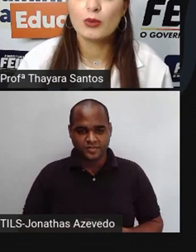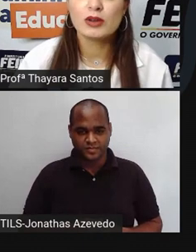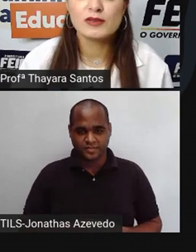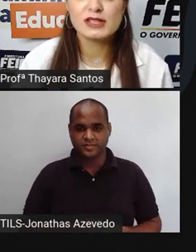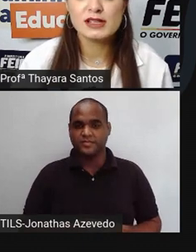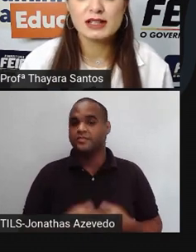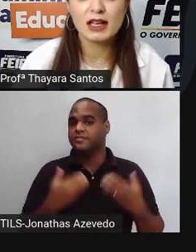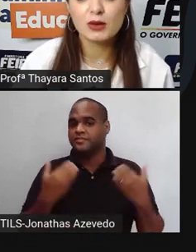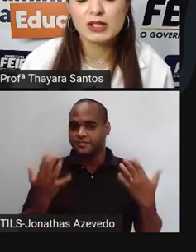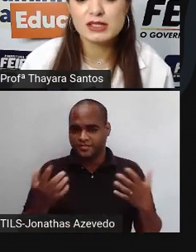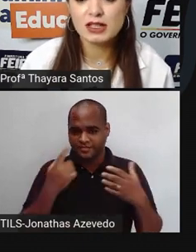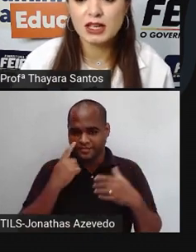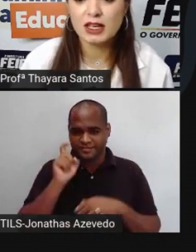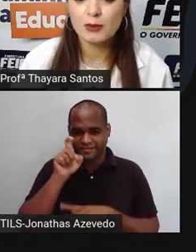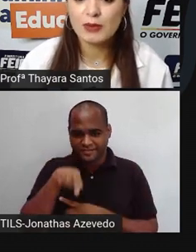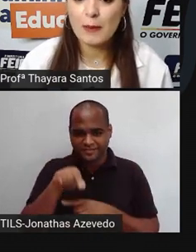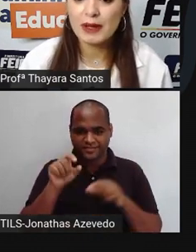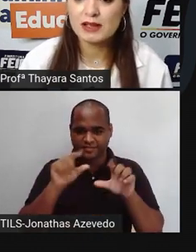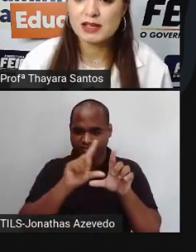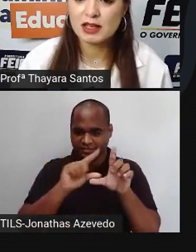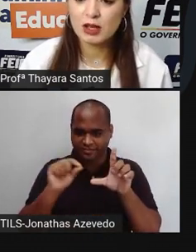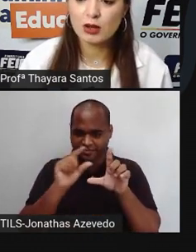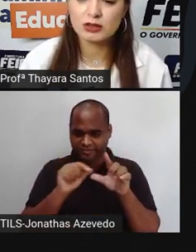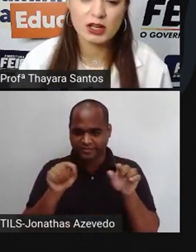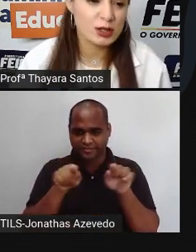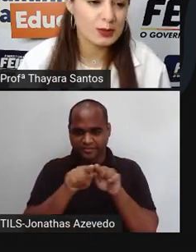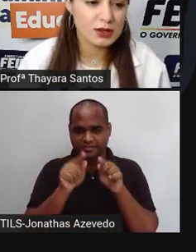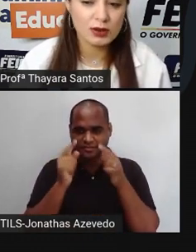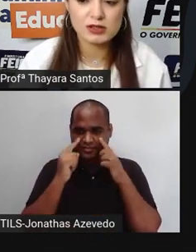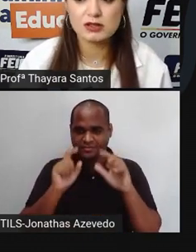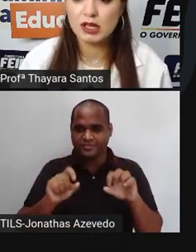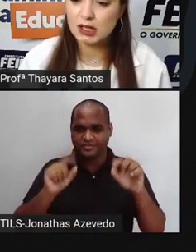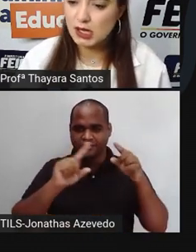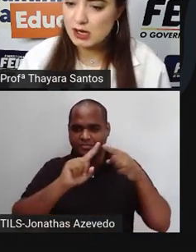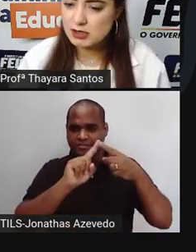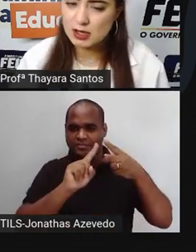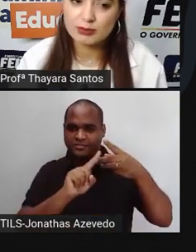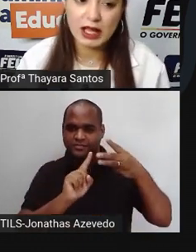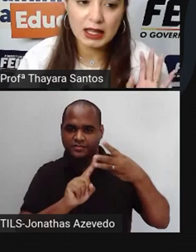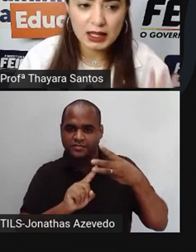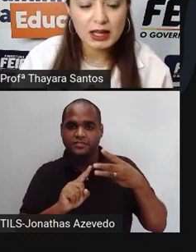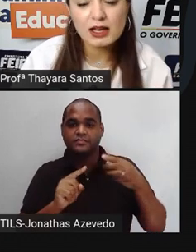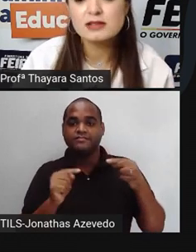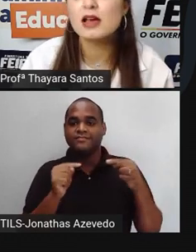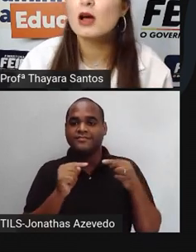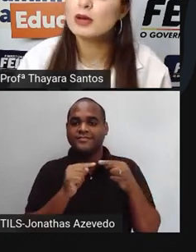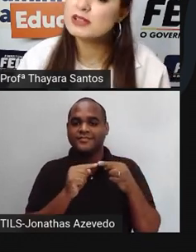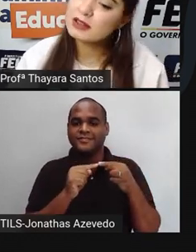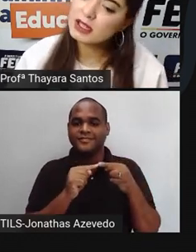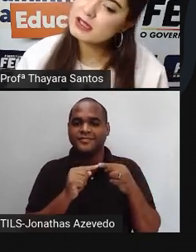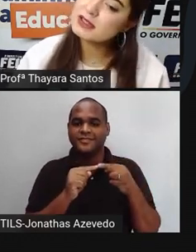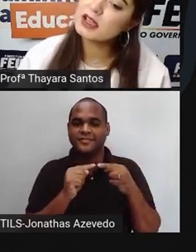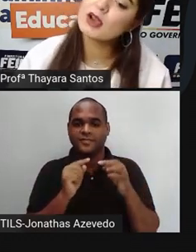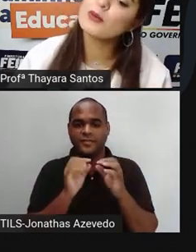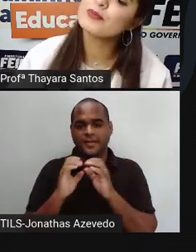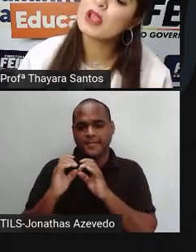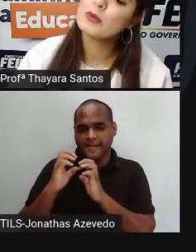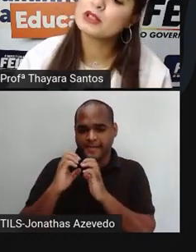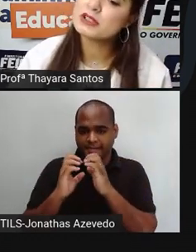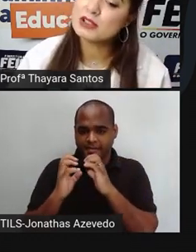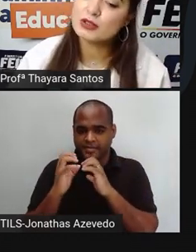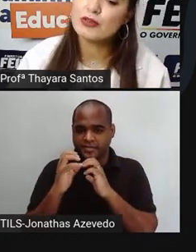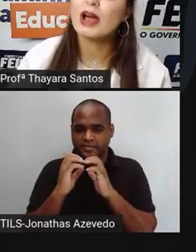Então, quando vocês clicam nesse link, aparece aqui, ó, três opções. Interação, tá em inglês, vai ser interação,